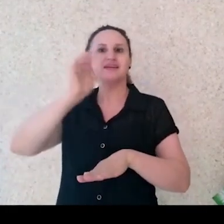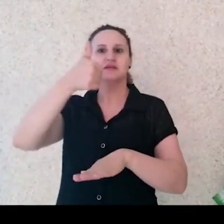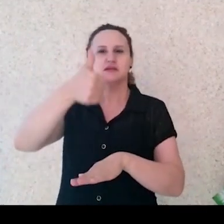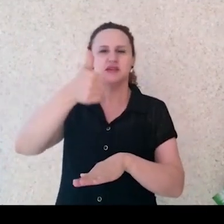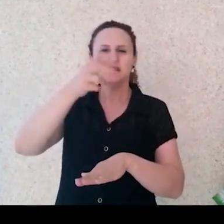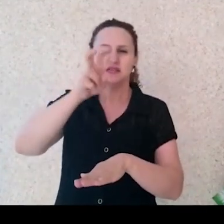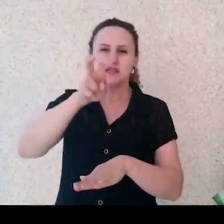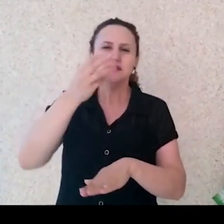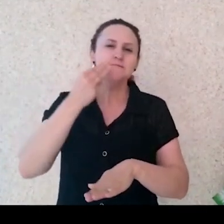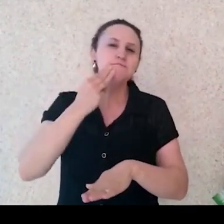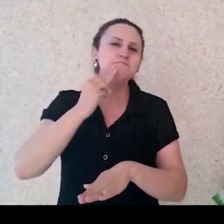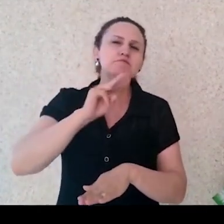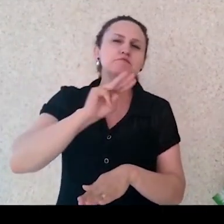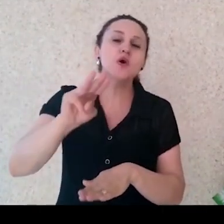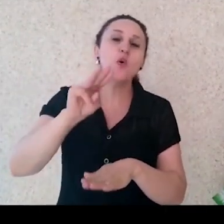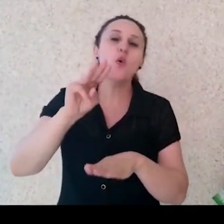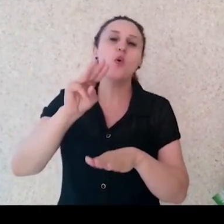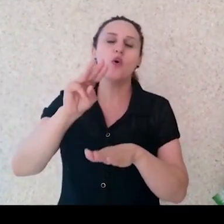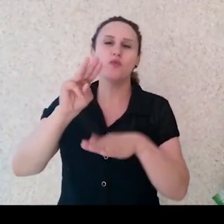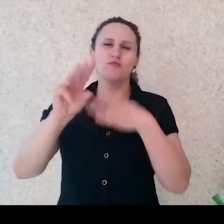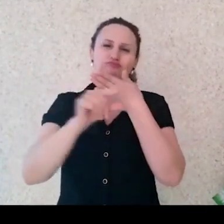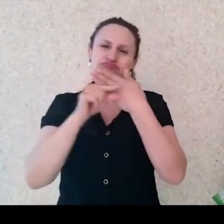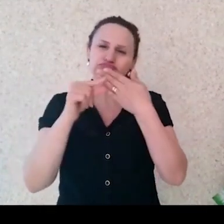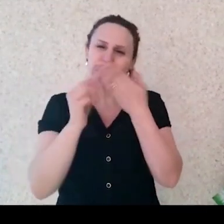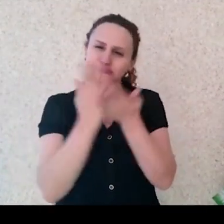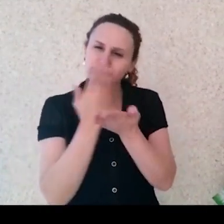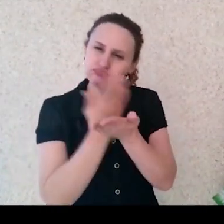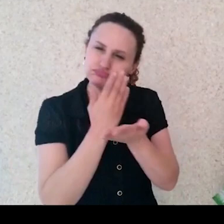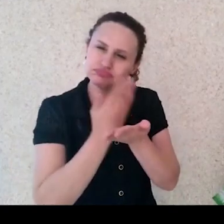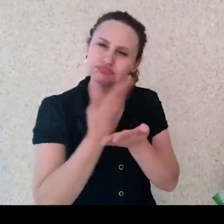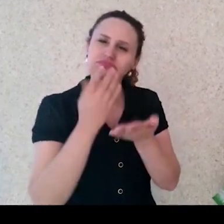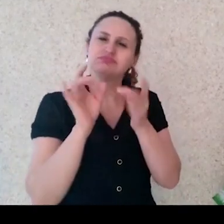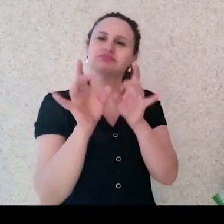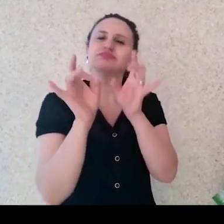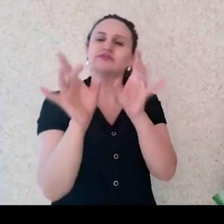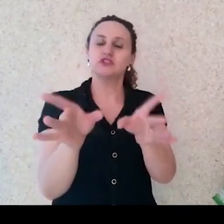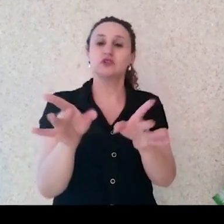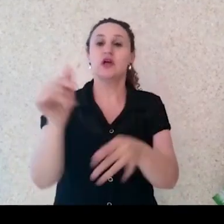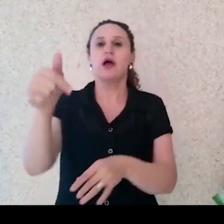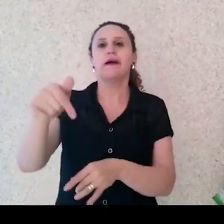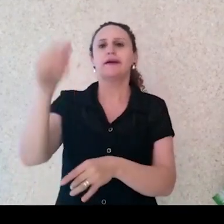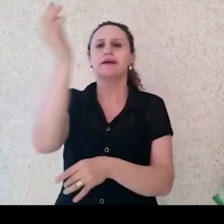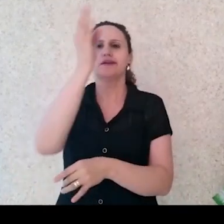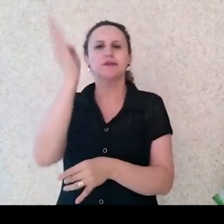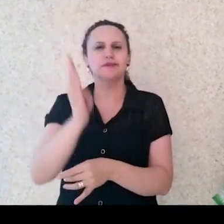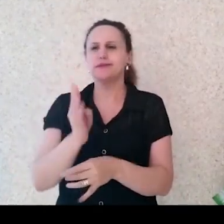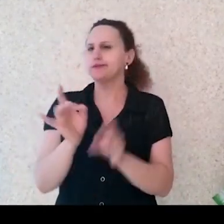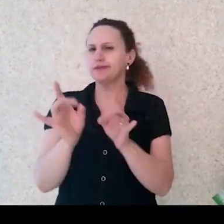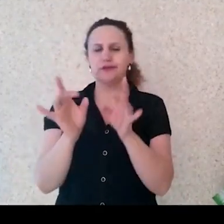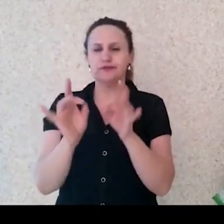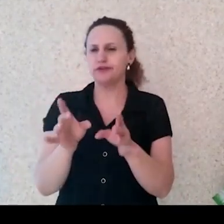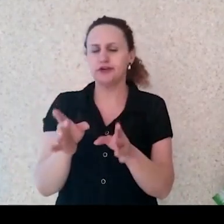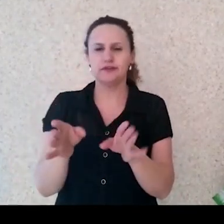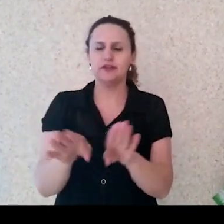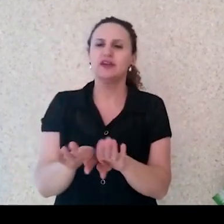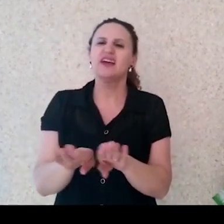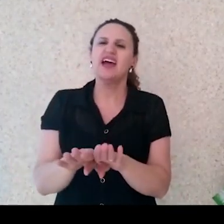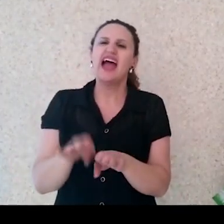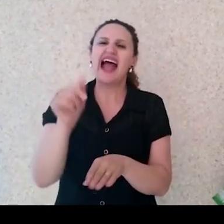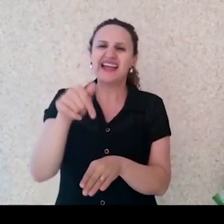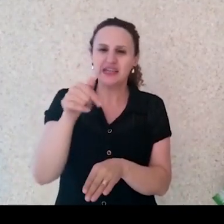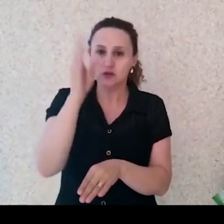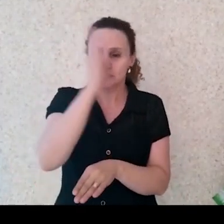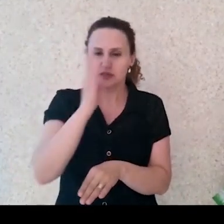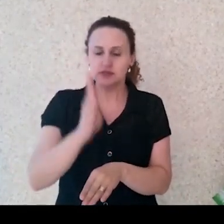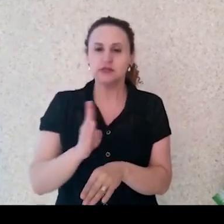obras vendidas. No entanto, no Brasil, em que não se vende muito livro, com 2.500 cópias, um livro já pode